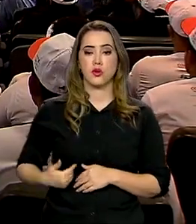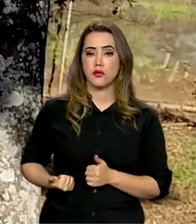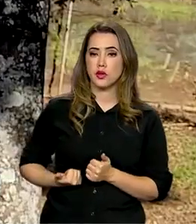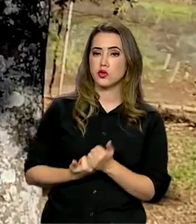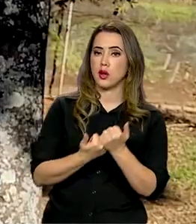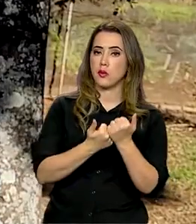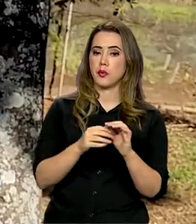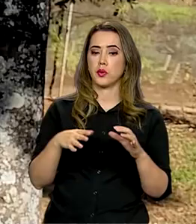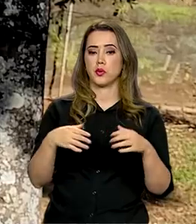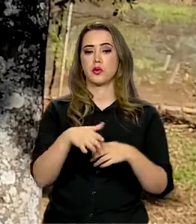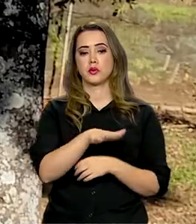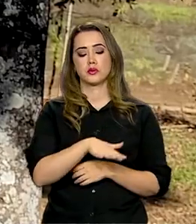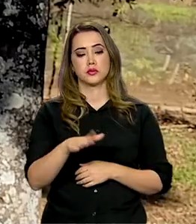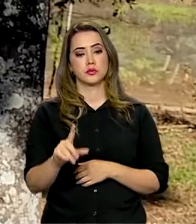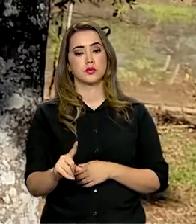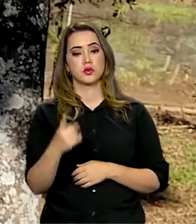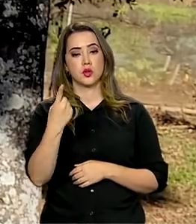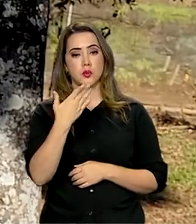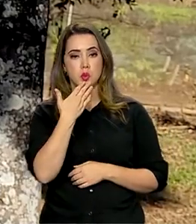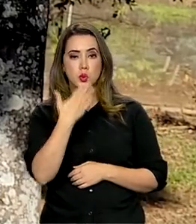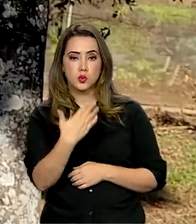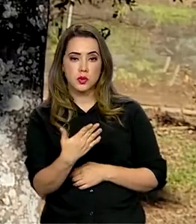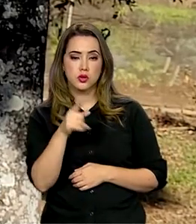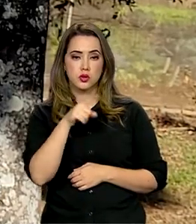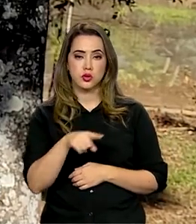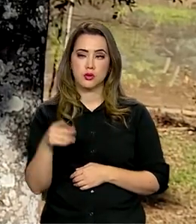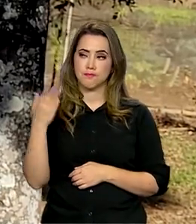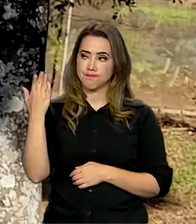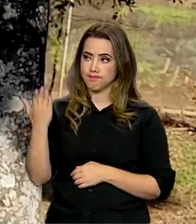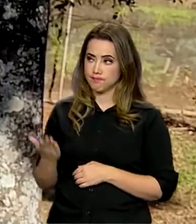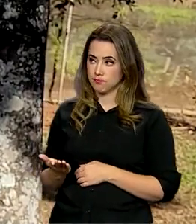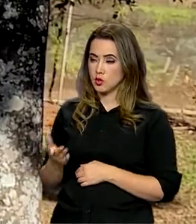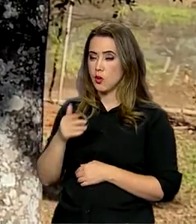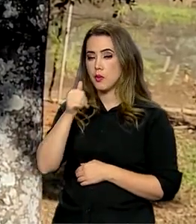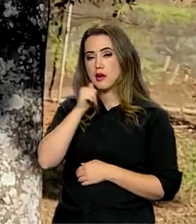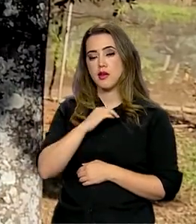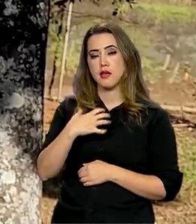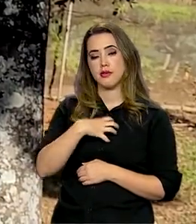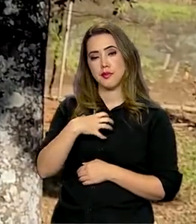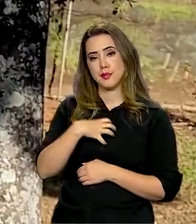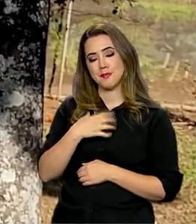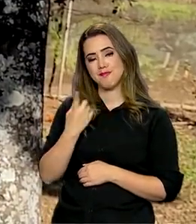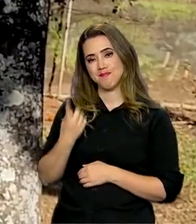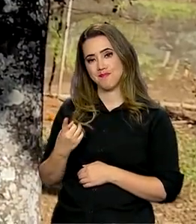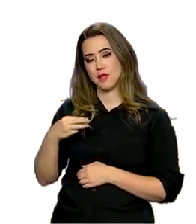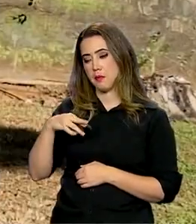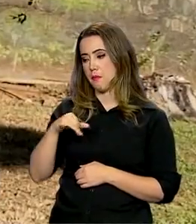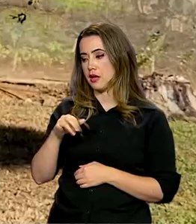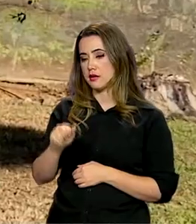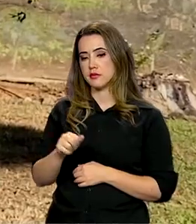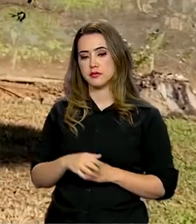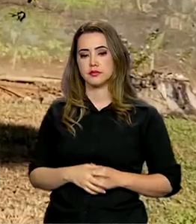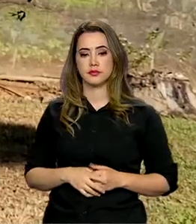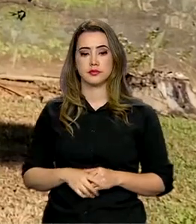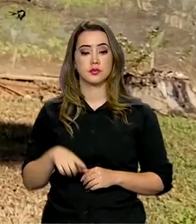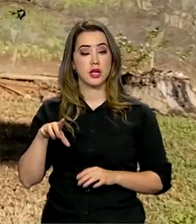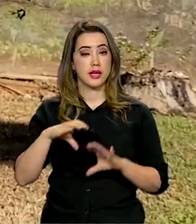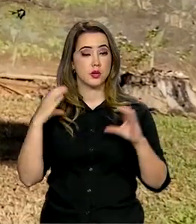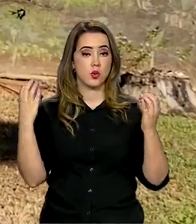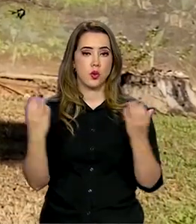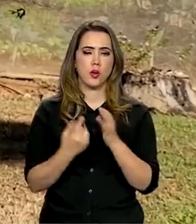setor. E é uma das reivindicações da trabalhadora baiana Maria Samara de Souza. Esse Congresso